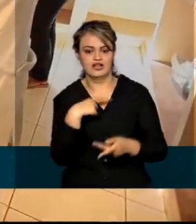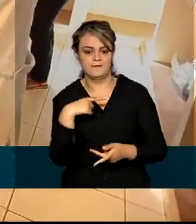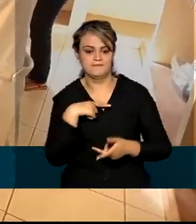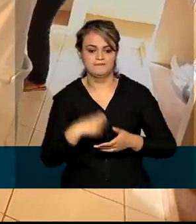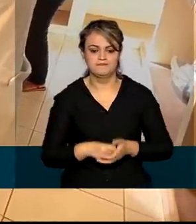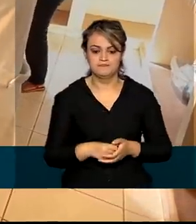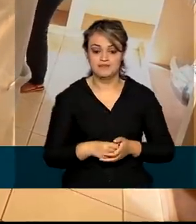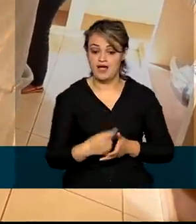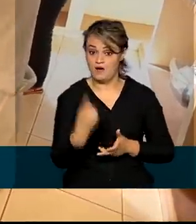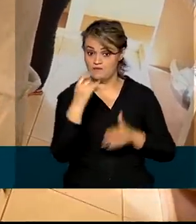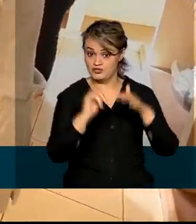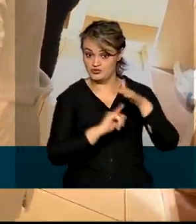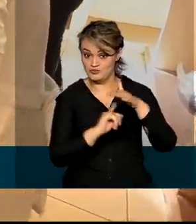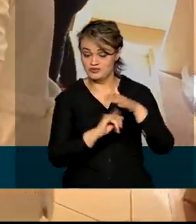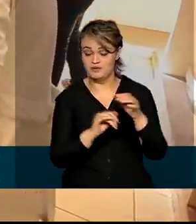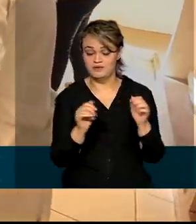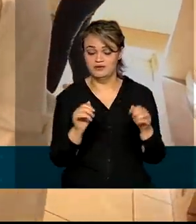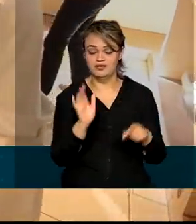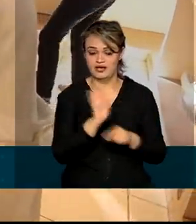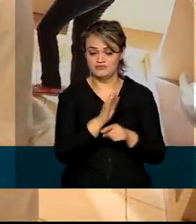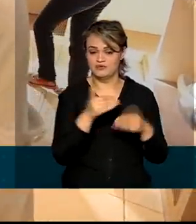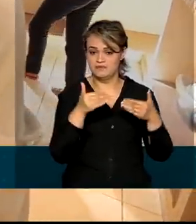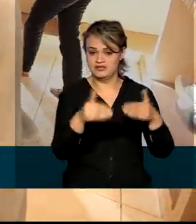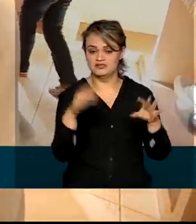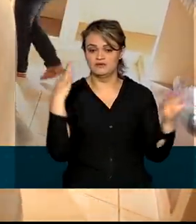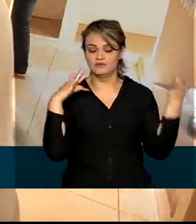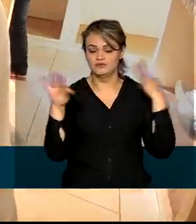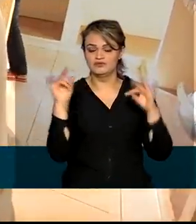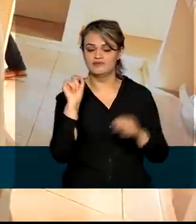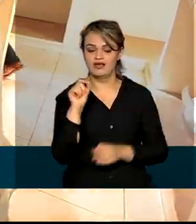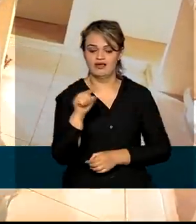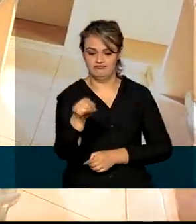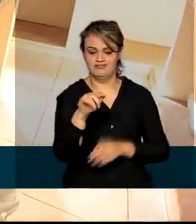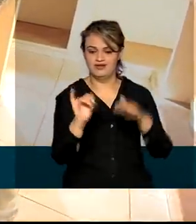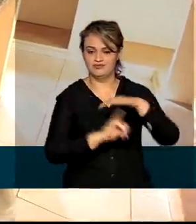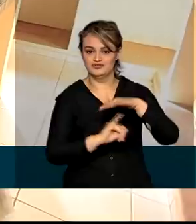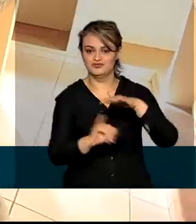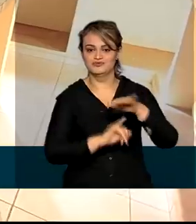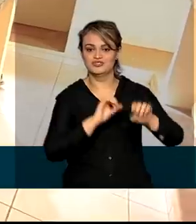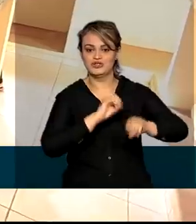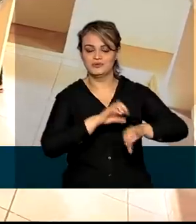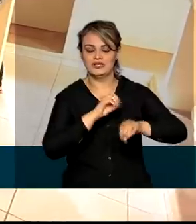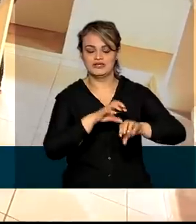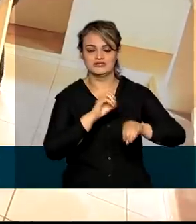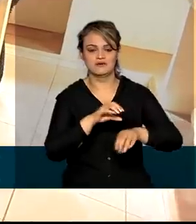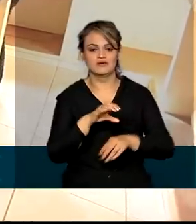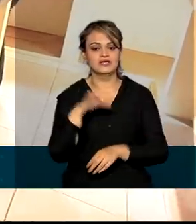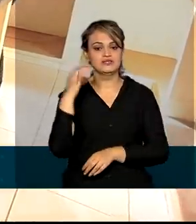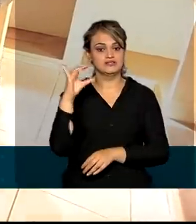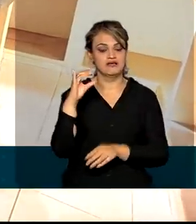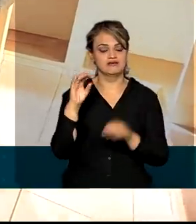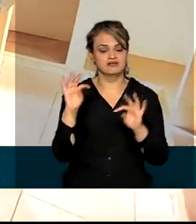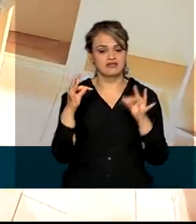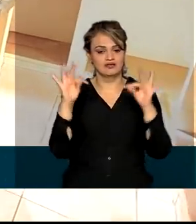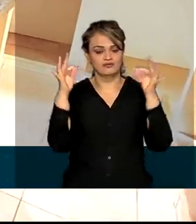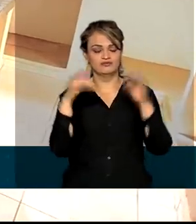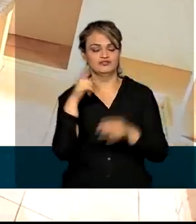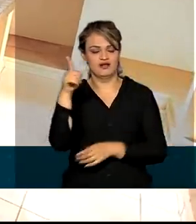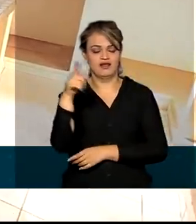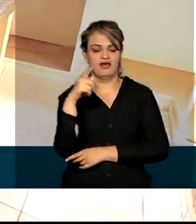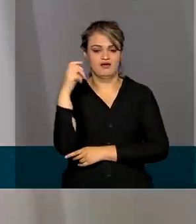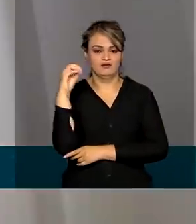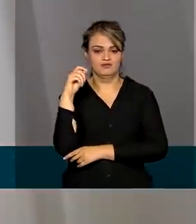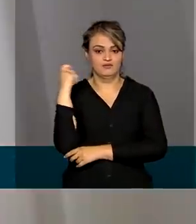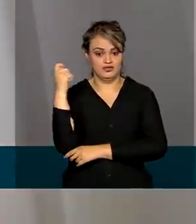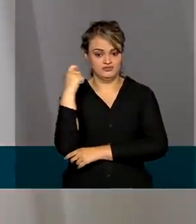Uma das instituições parceiras do Ministério do Turismo é o Instituto de Educação, Ciência e Tecnologia do Rio Grande